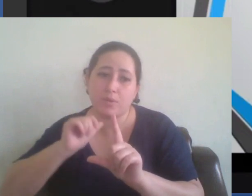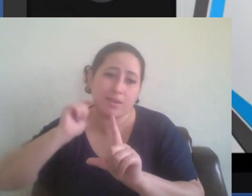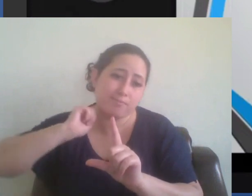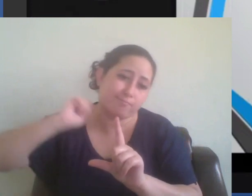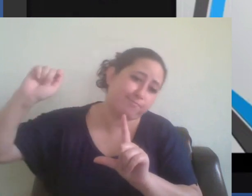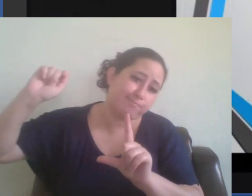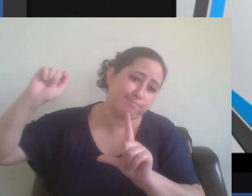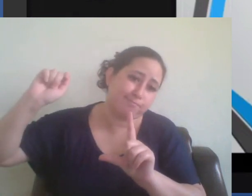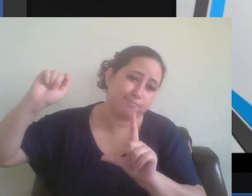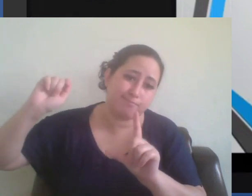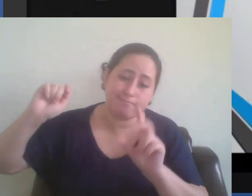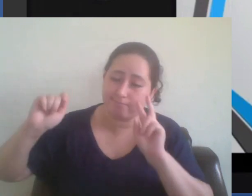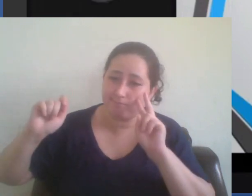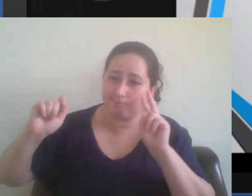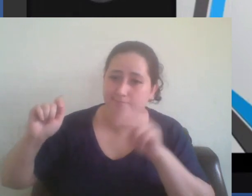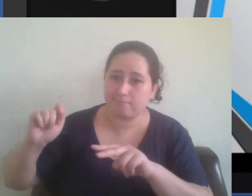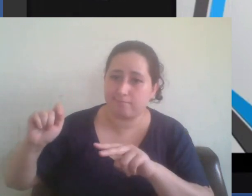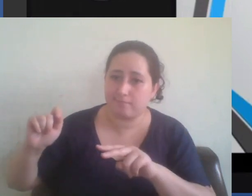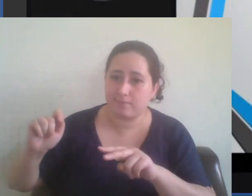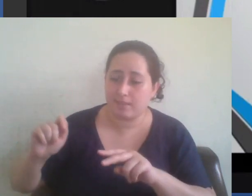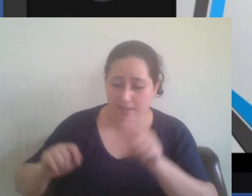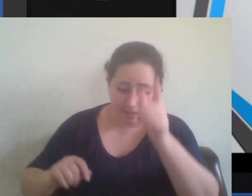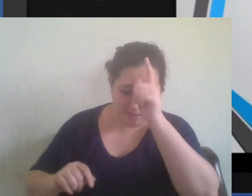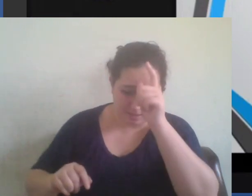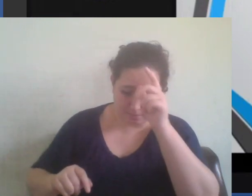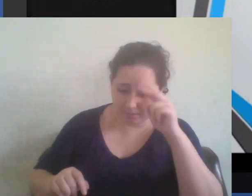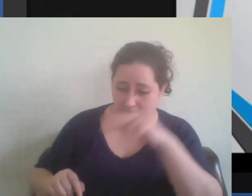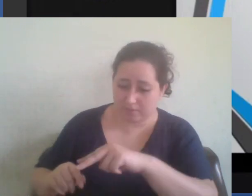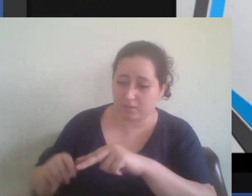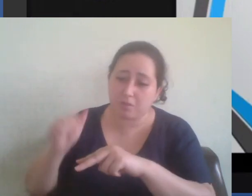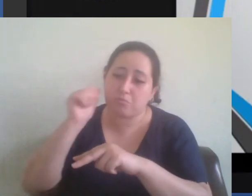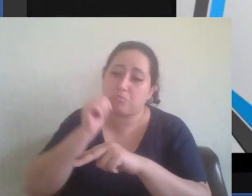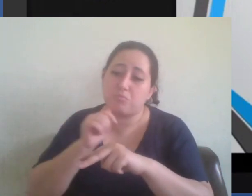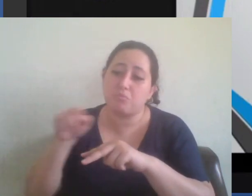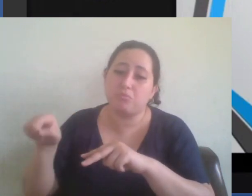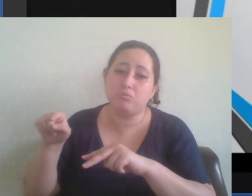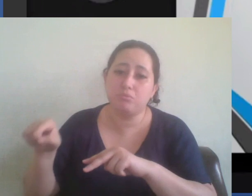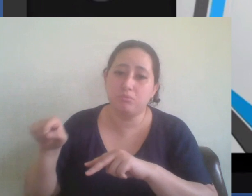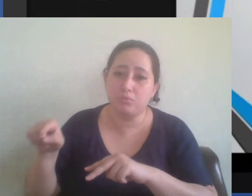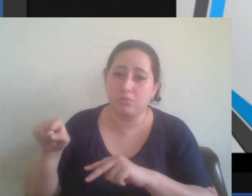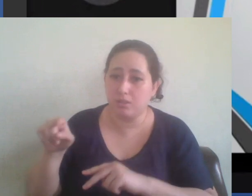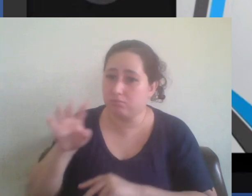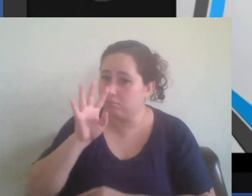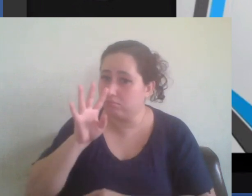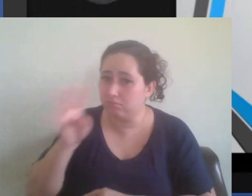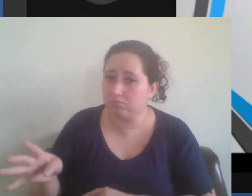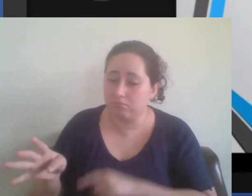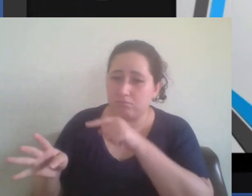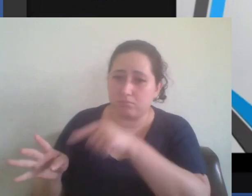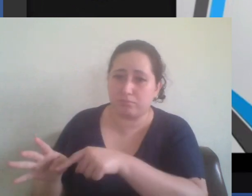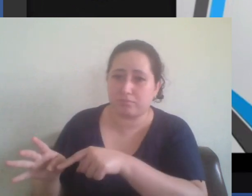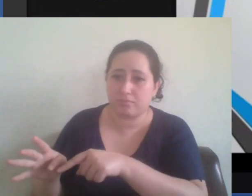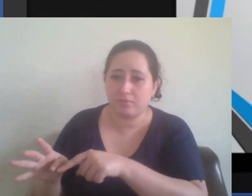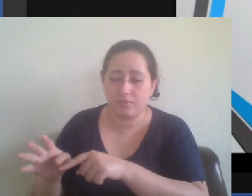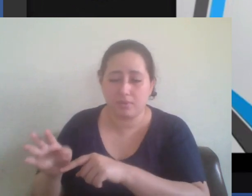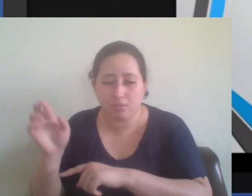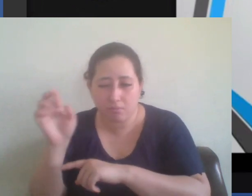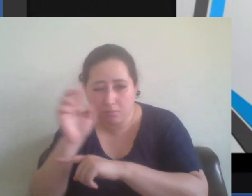consideradas pelos alemães pelos nazistas ou como espiantes